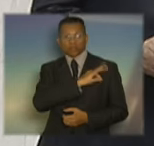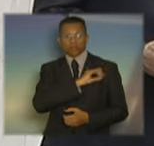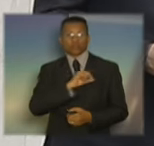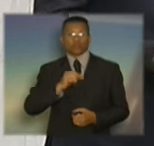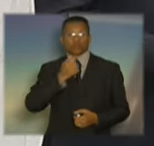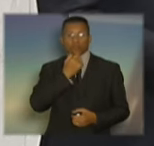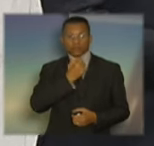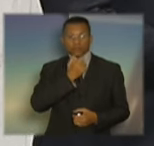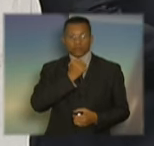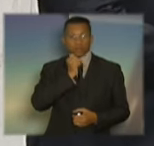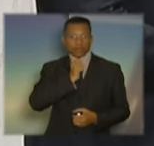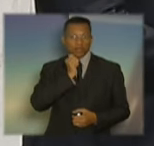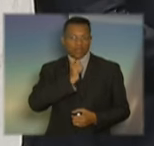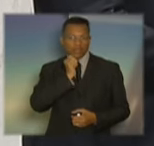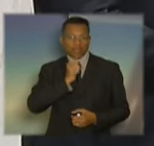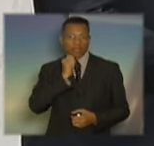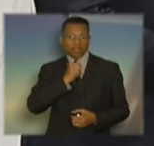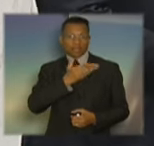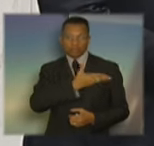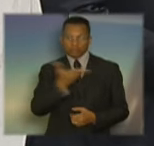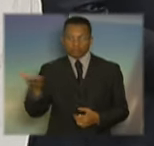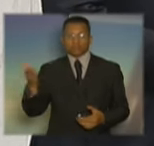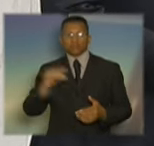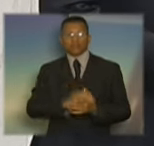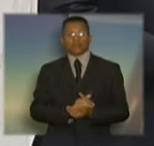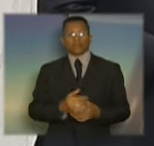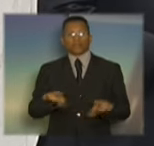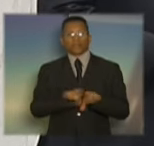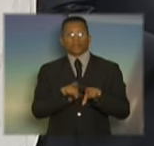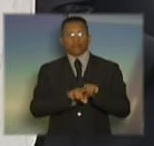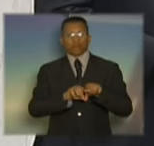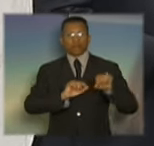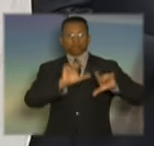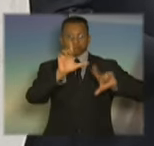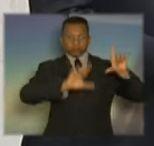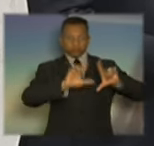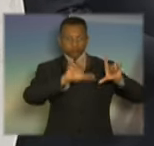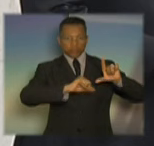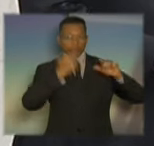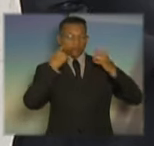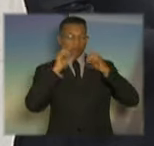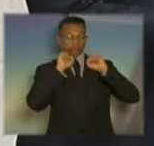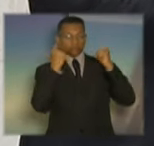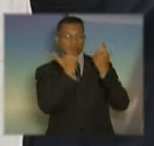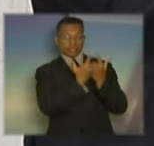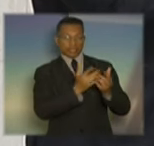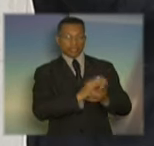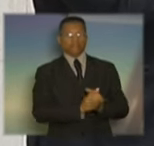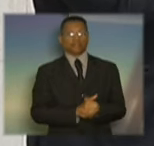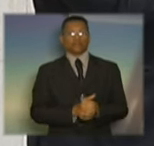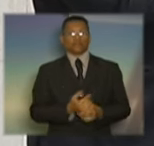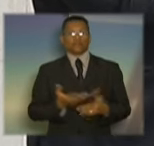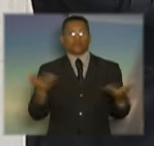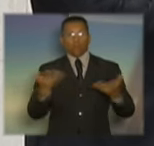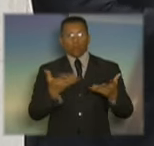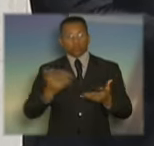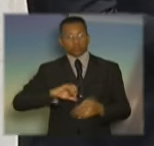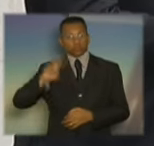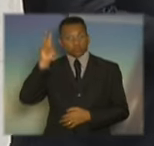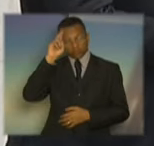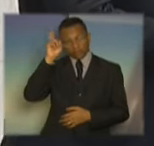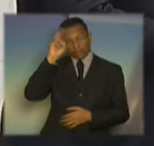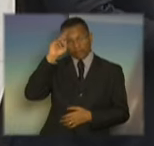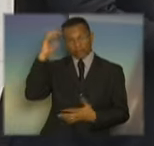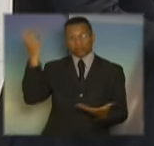as senhoras policiais militares presentes. Ao público que nos assiste pela TV Assembleia. Senhor presidente, hoje, nessa segunda-feira, uma segunda